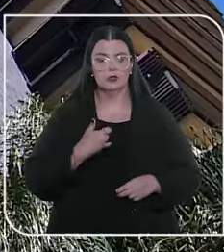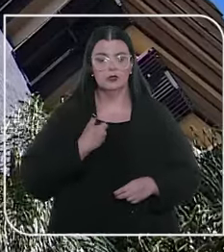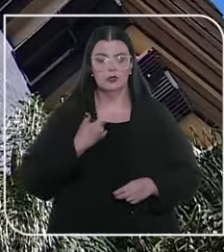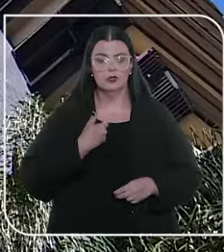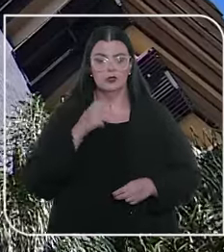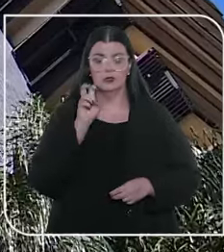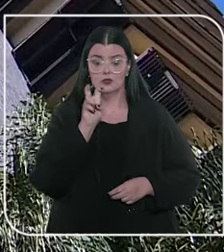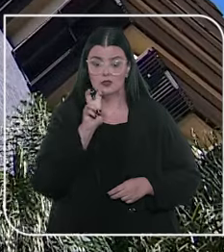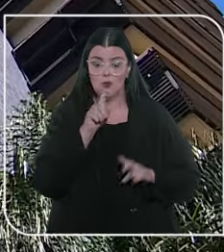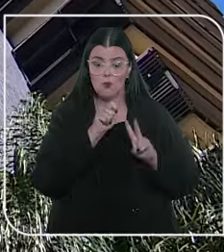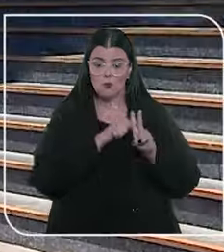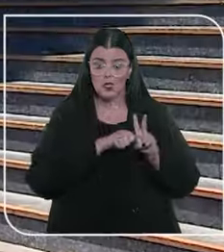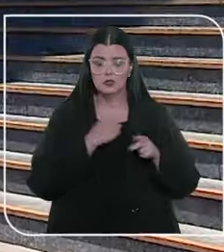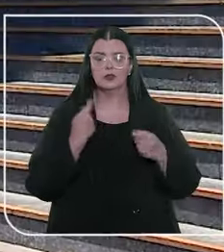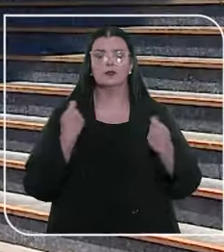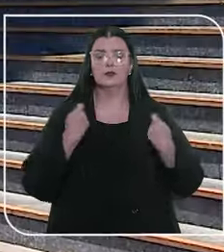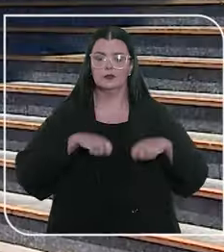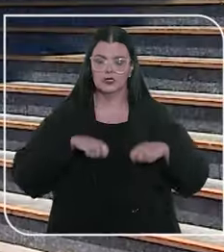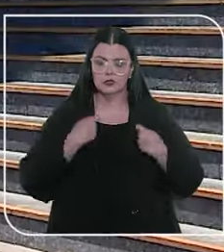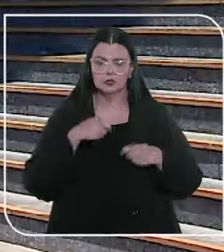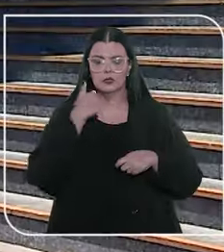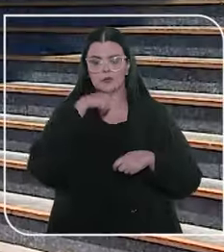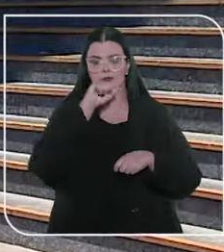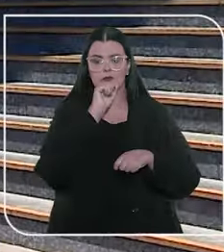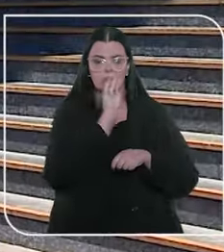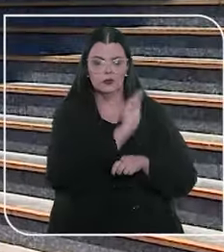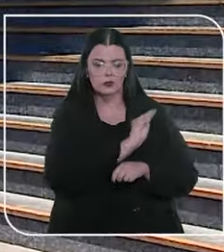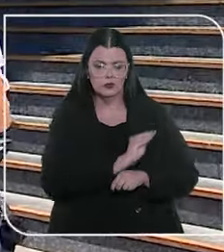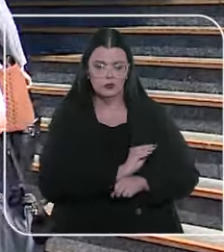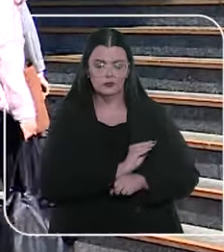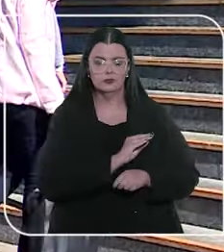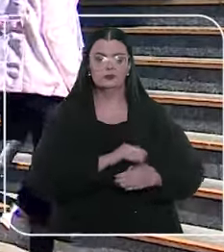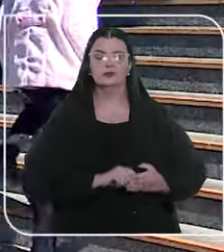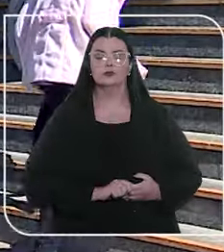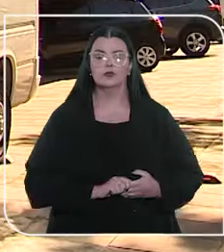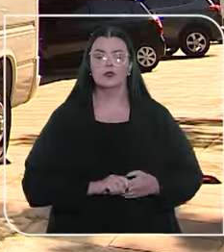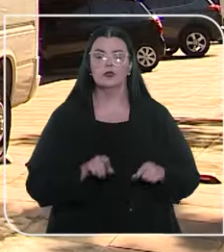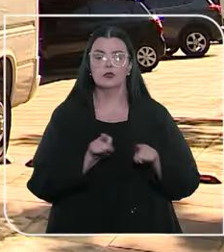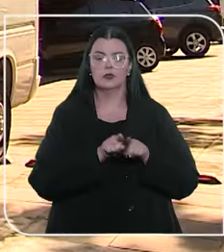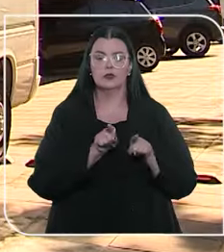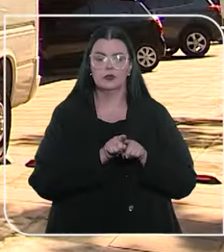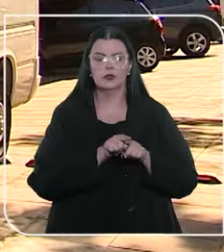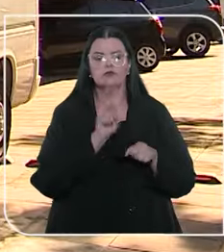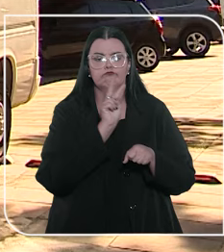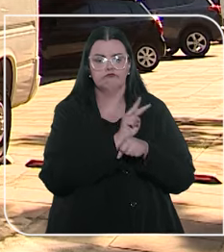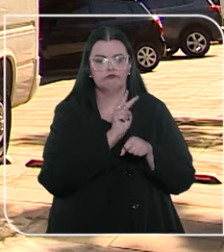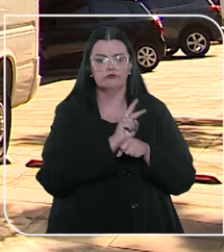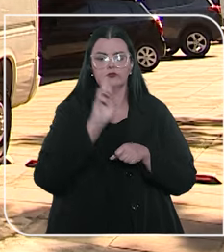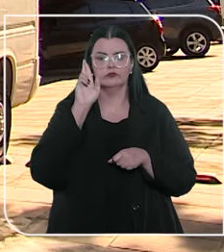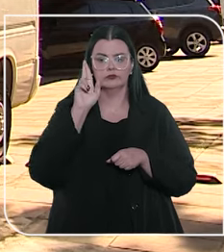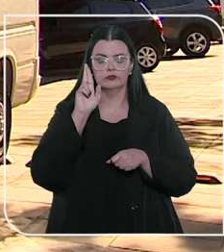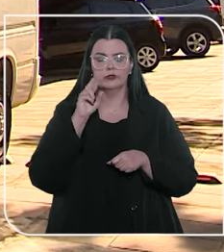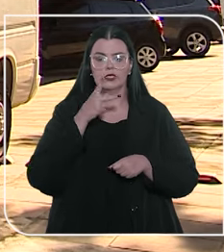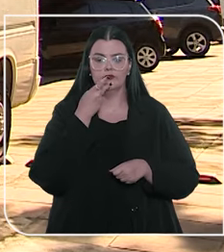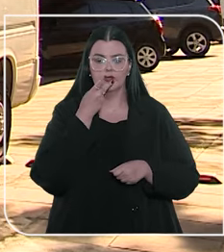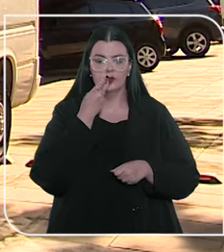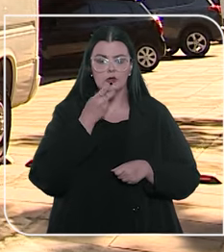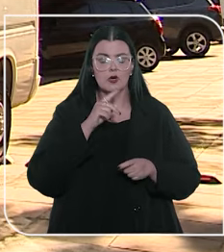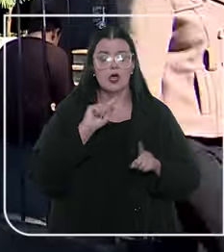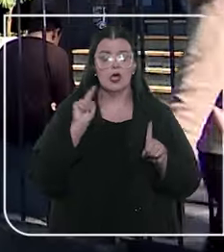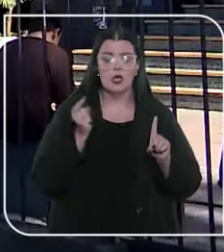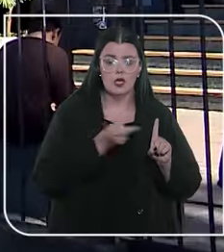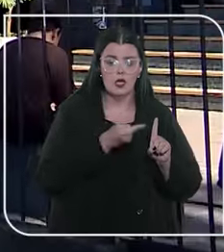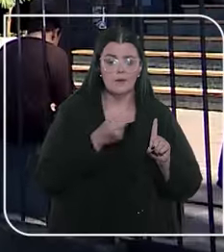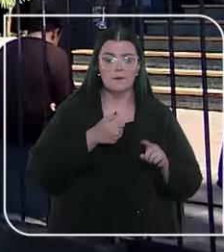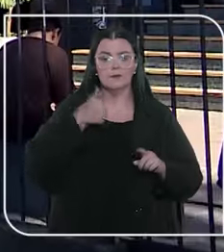com apenas cinco meses, dependem inteiramente dos cuidados maternos. A Defensoria também apontou que a mulher é